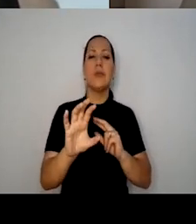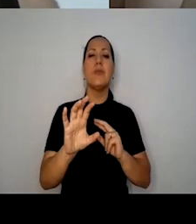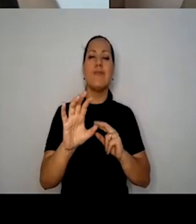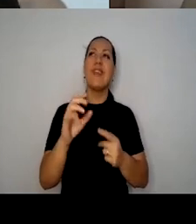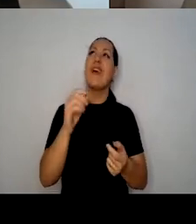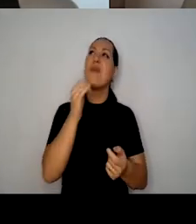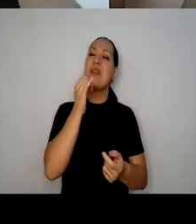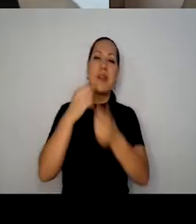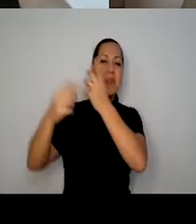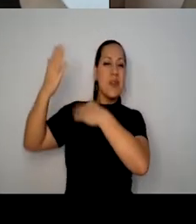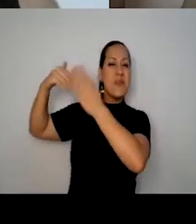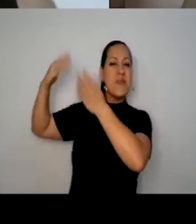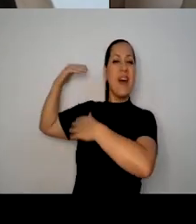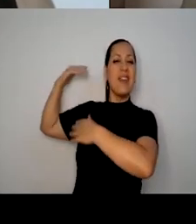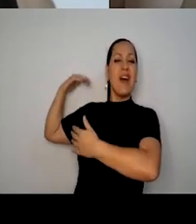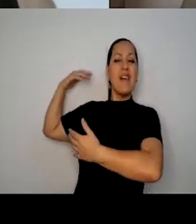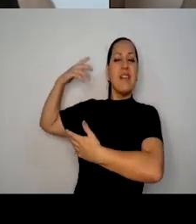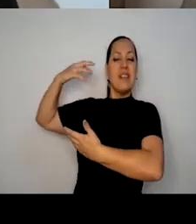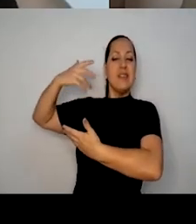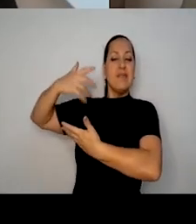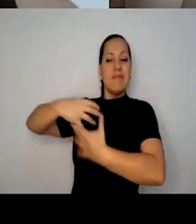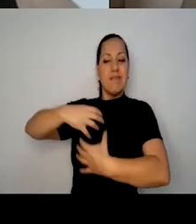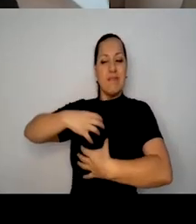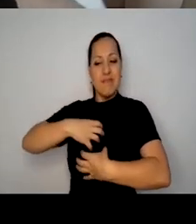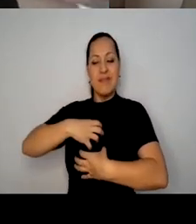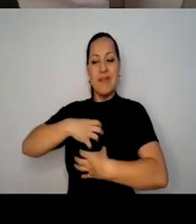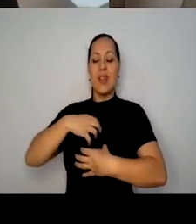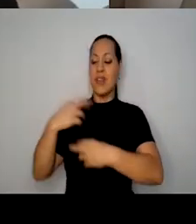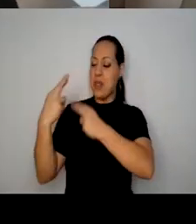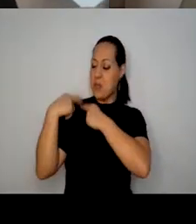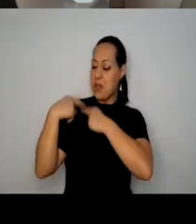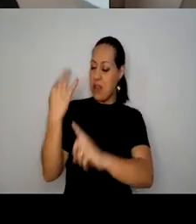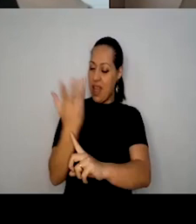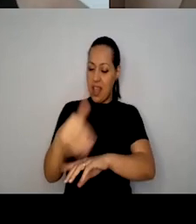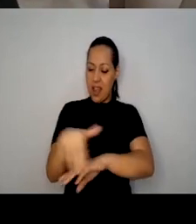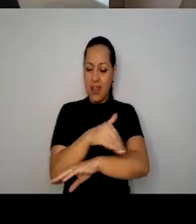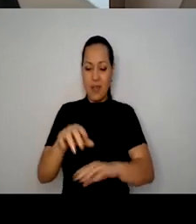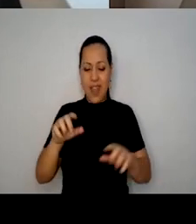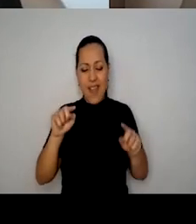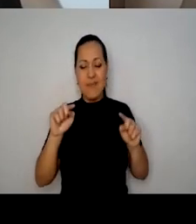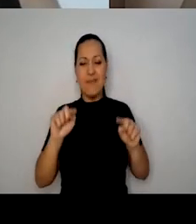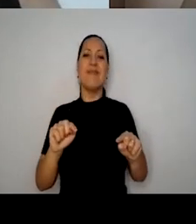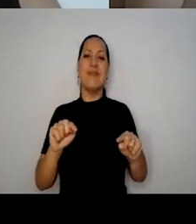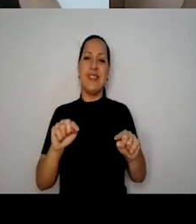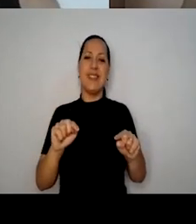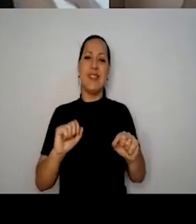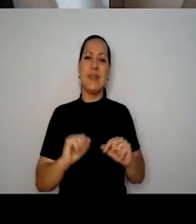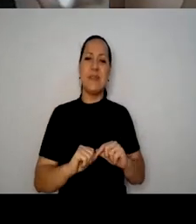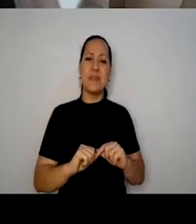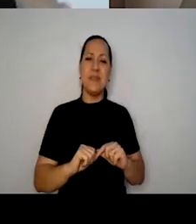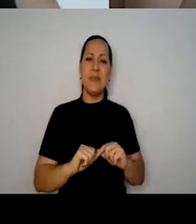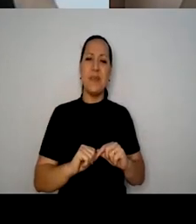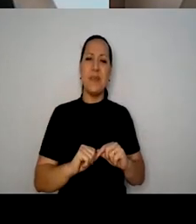ancestralidade, do nosso papel na arte de rua, é justamente essa atuação, Mafalda, é quebrar, é